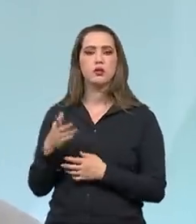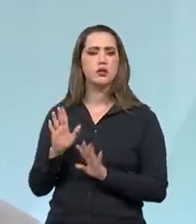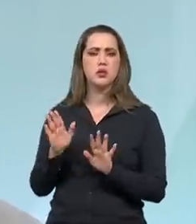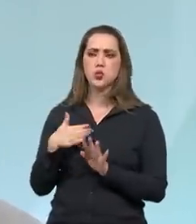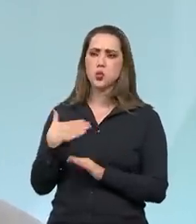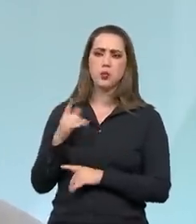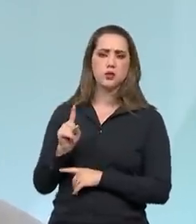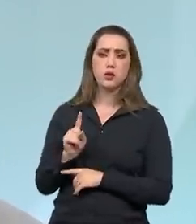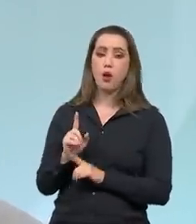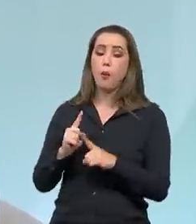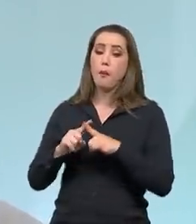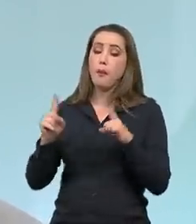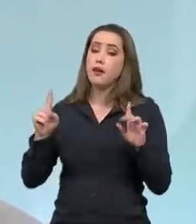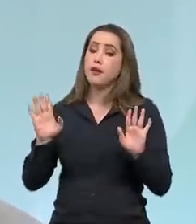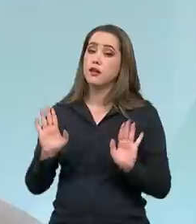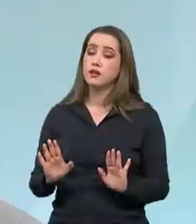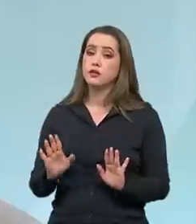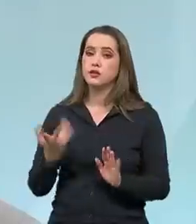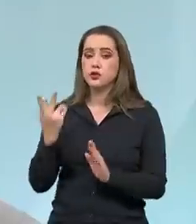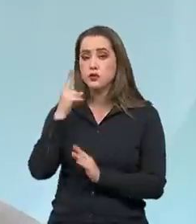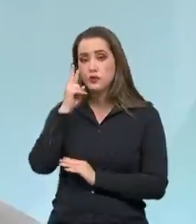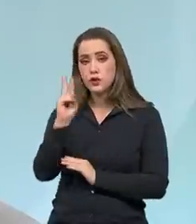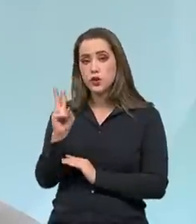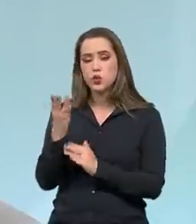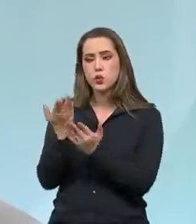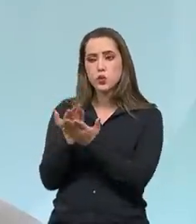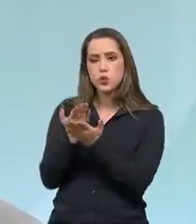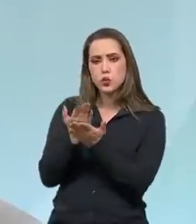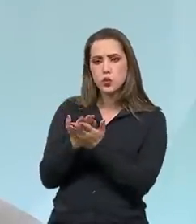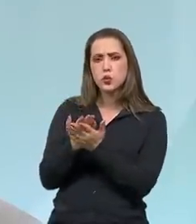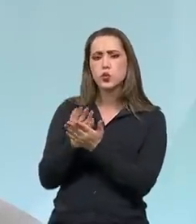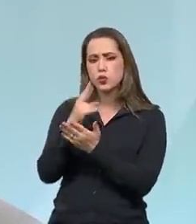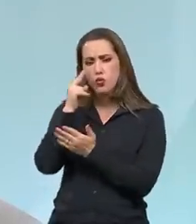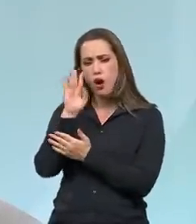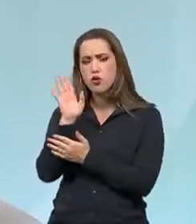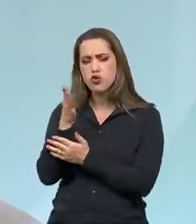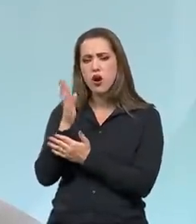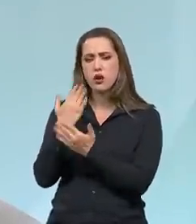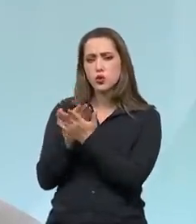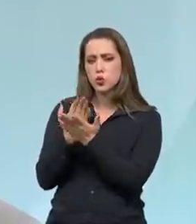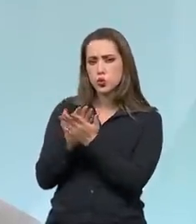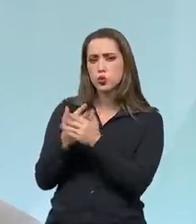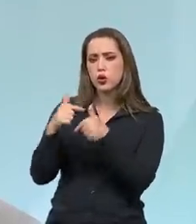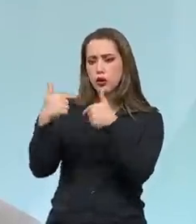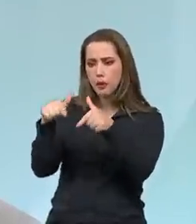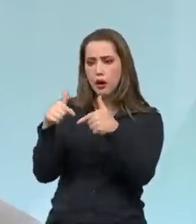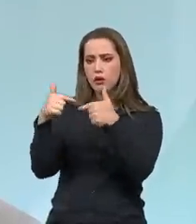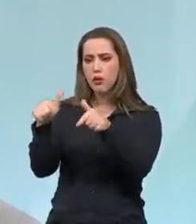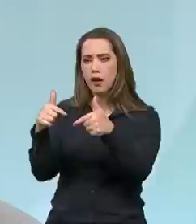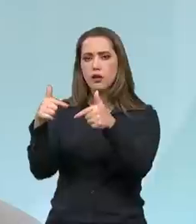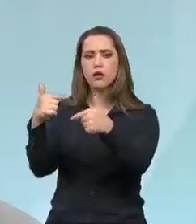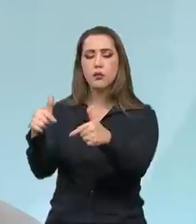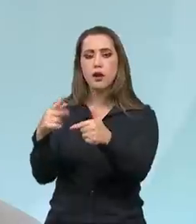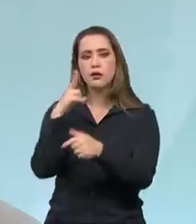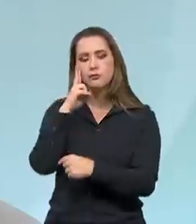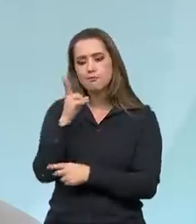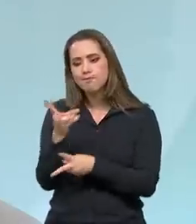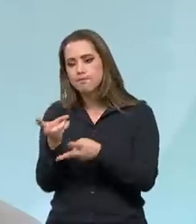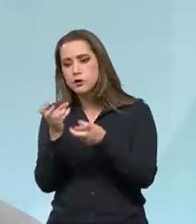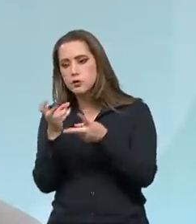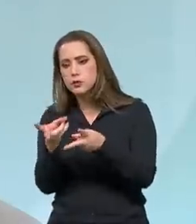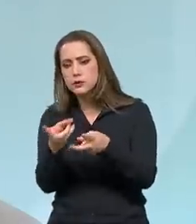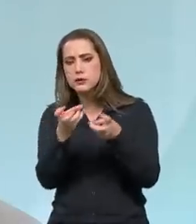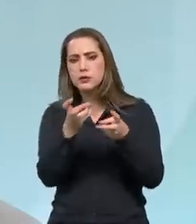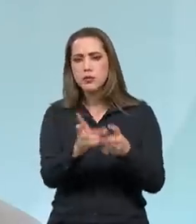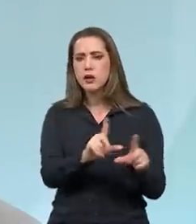surpreende, porque estudo mercado de trabalho há um bom tempo e alguns dos entraves quase invisíveis, eu notava que eles estavam sendo